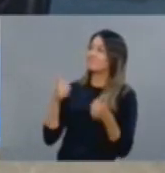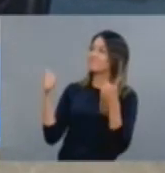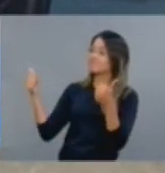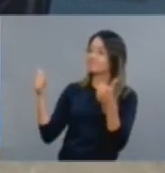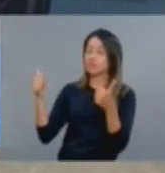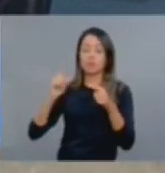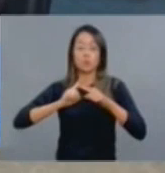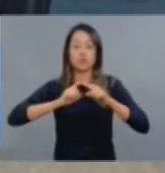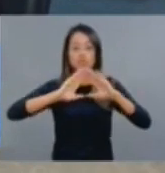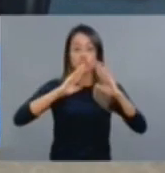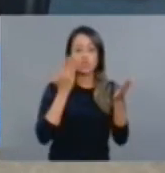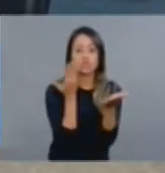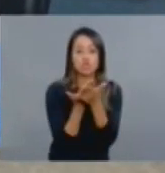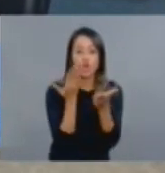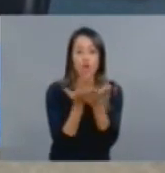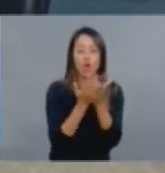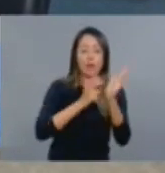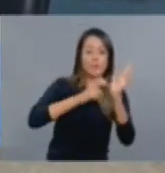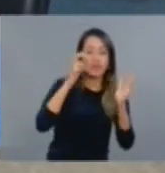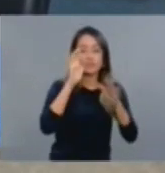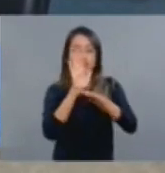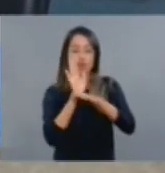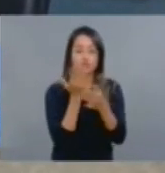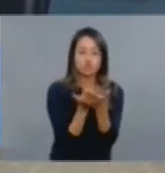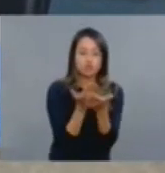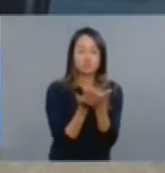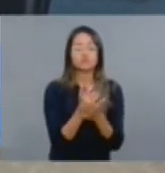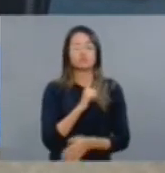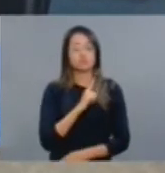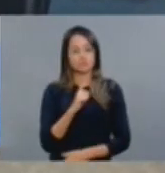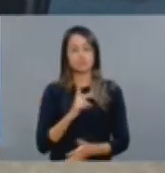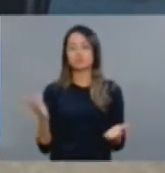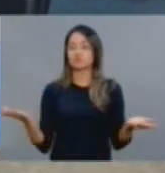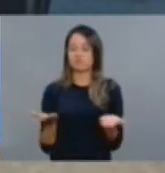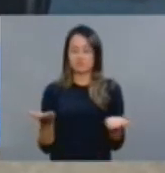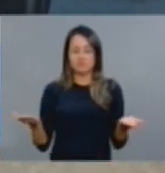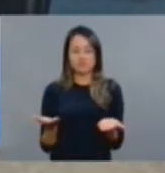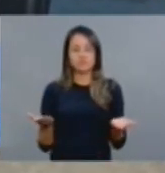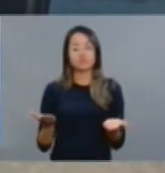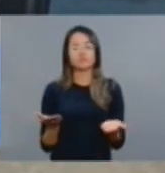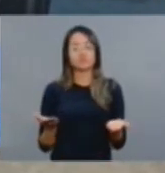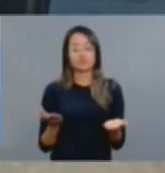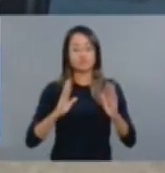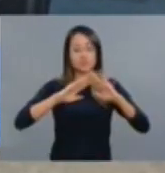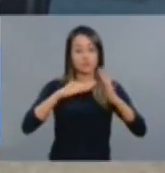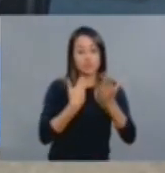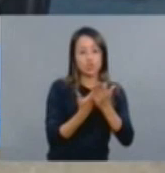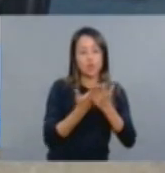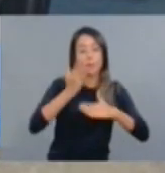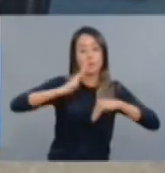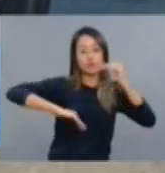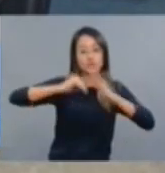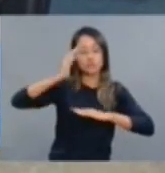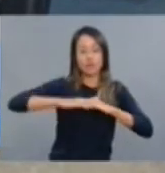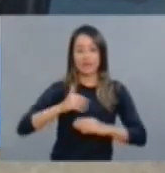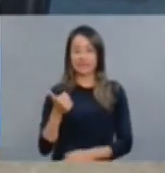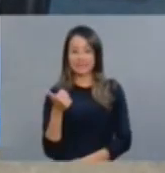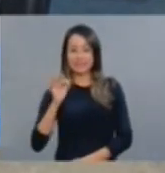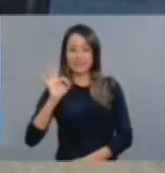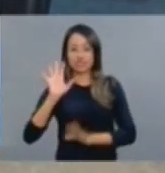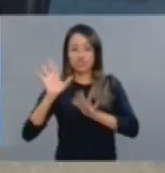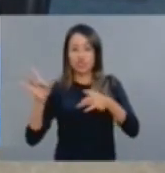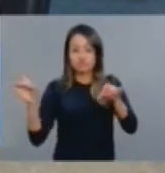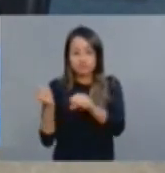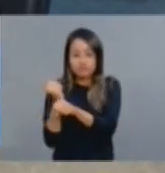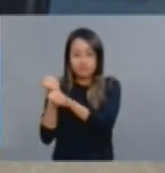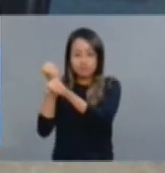de tempo integral, das mais de 110 escolas de tempo integral que hoje existem, escolas profissionais, 10 já foram concluídas e entregues pelo governador